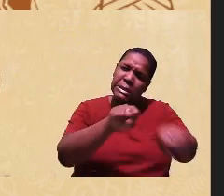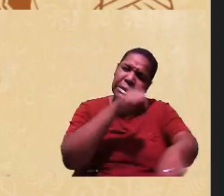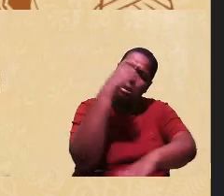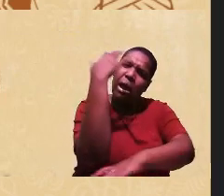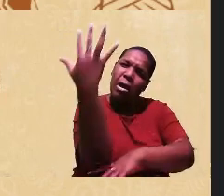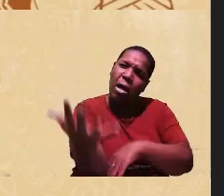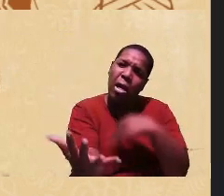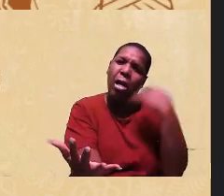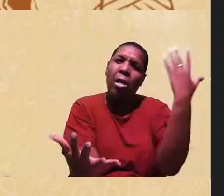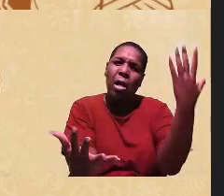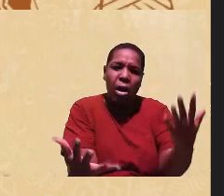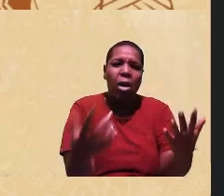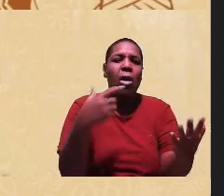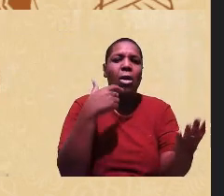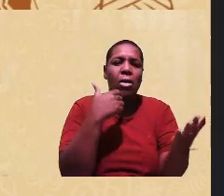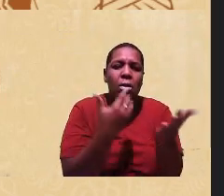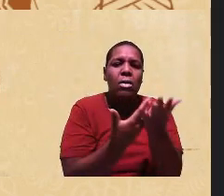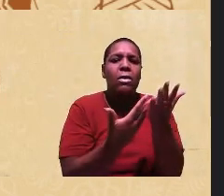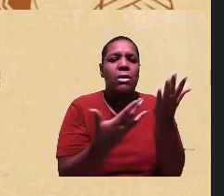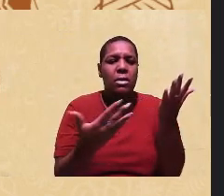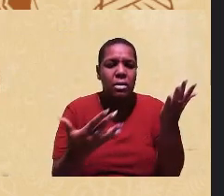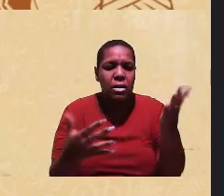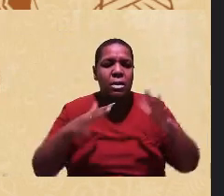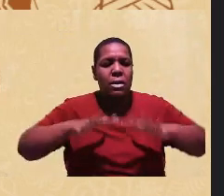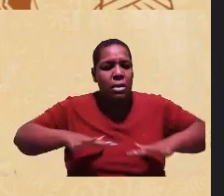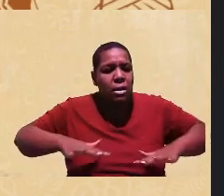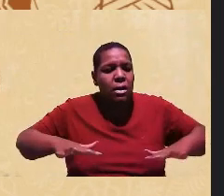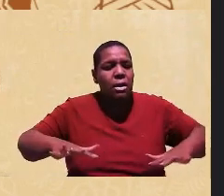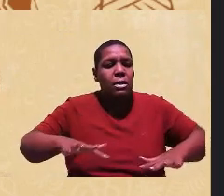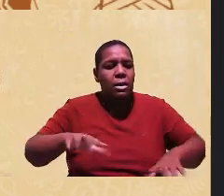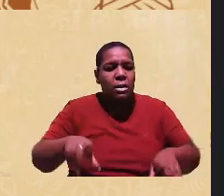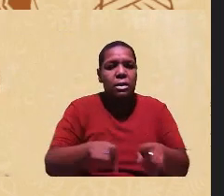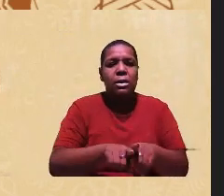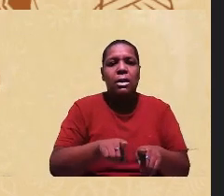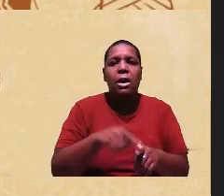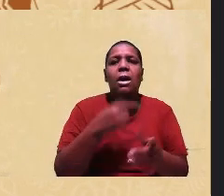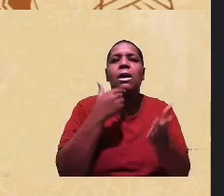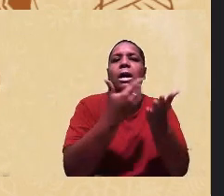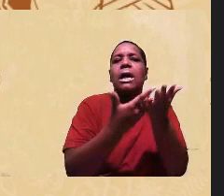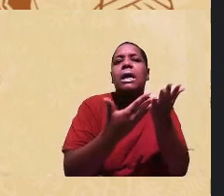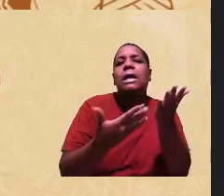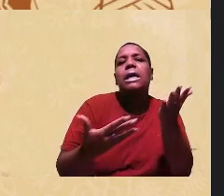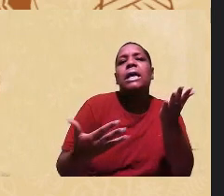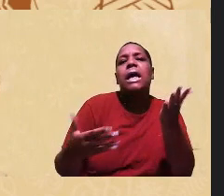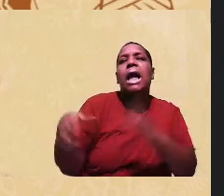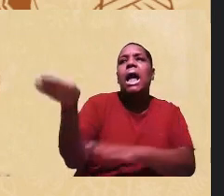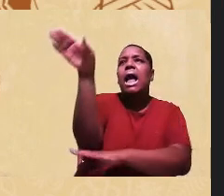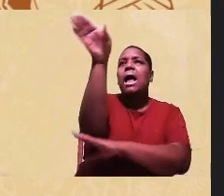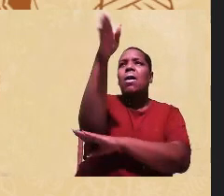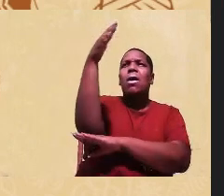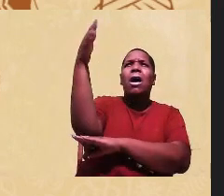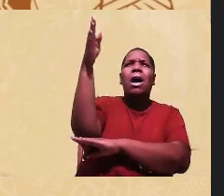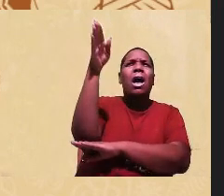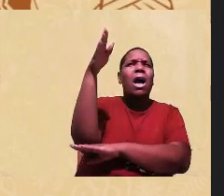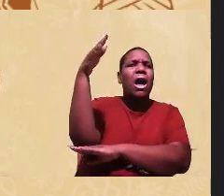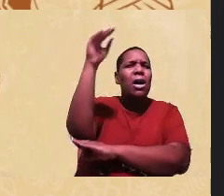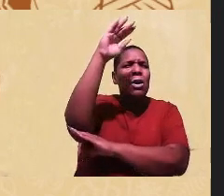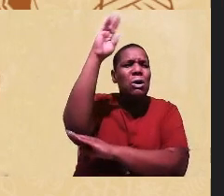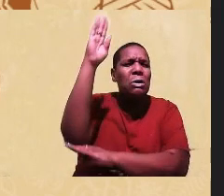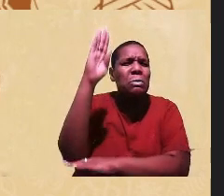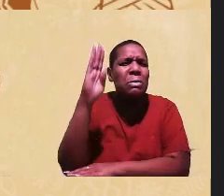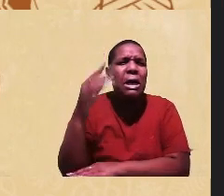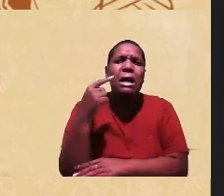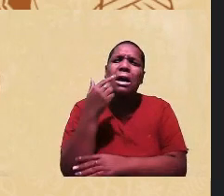guerreiro o só foi derramado a bandeira brasileira sua